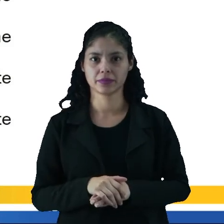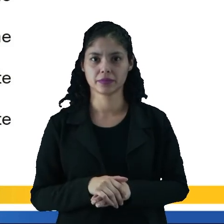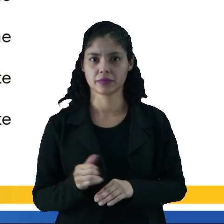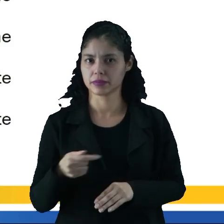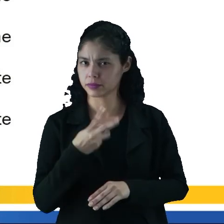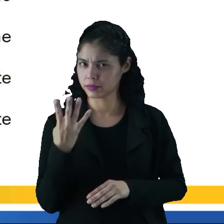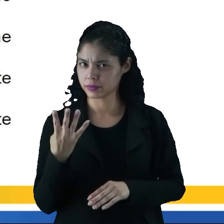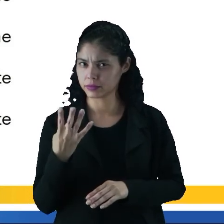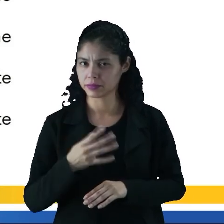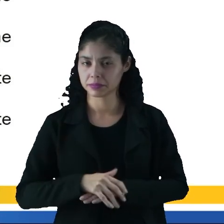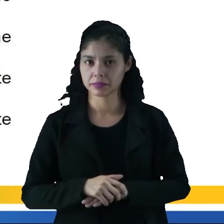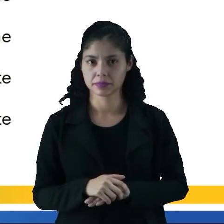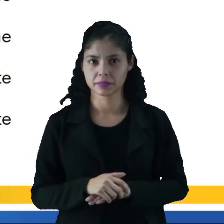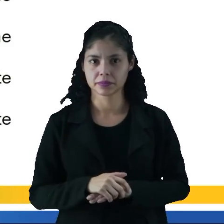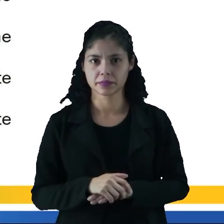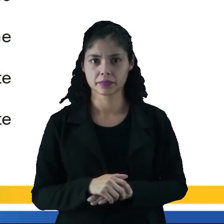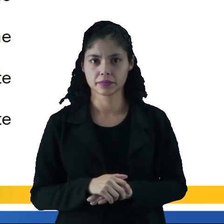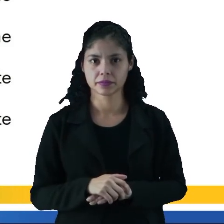contagem?